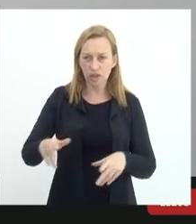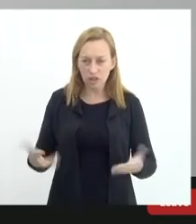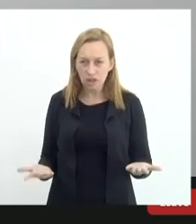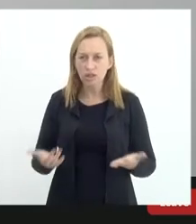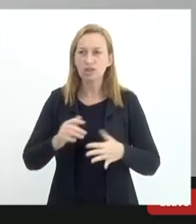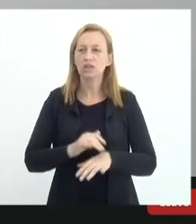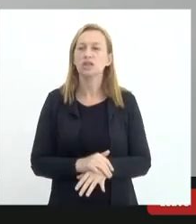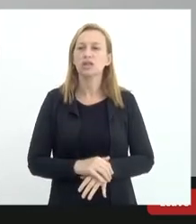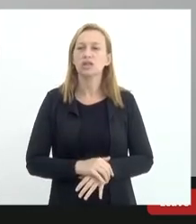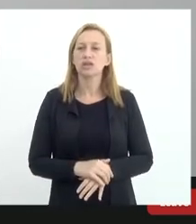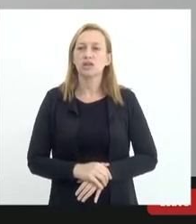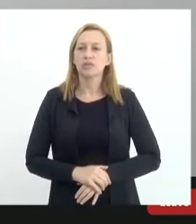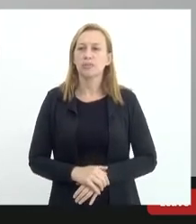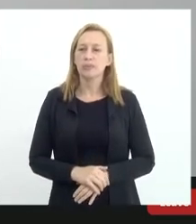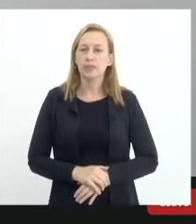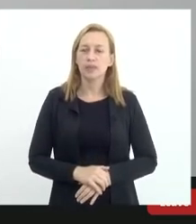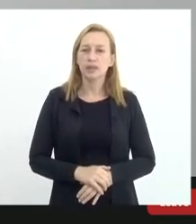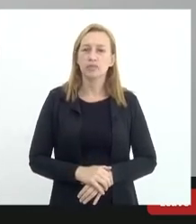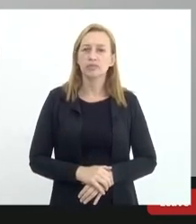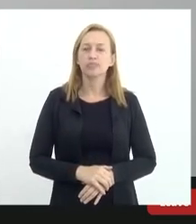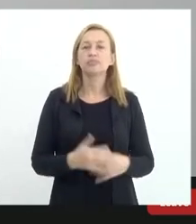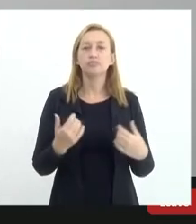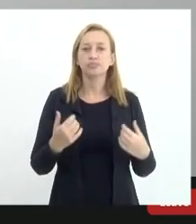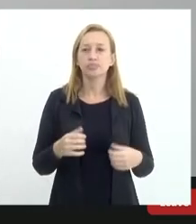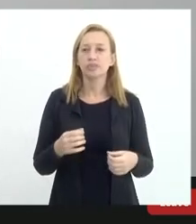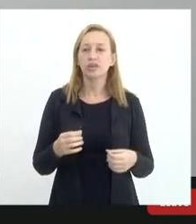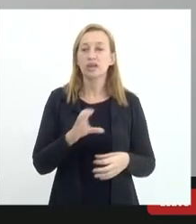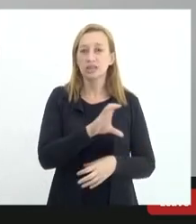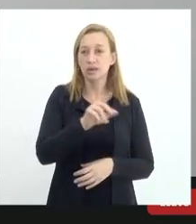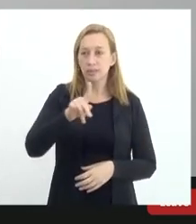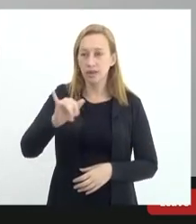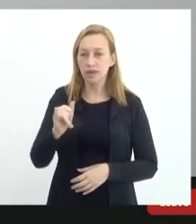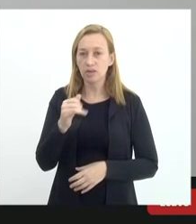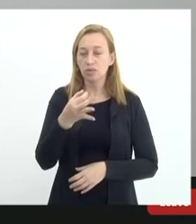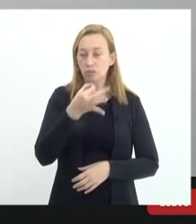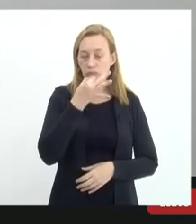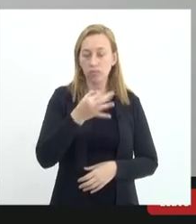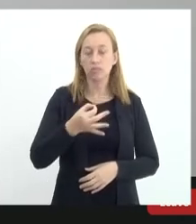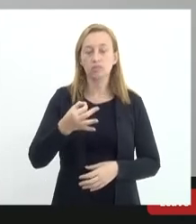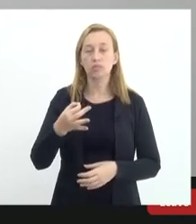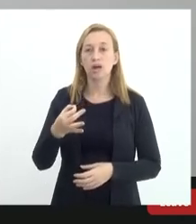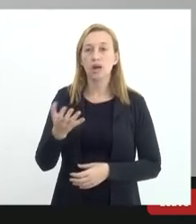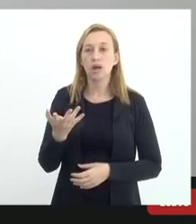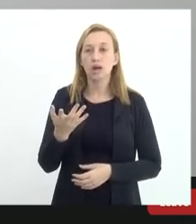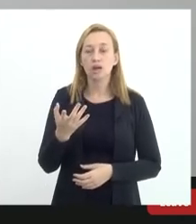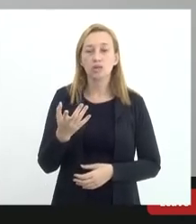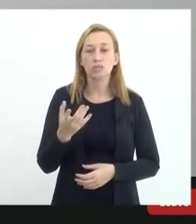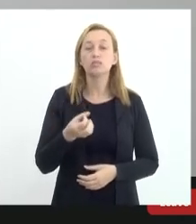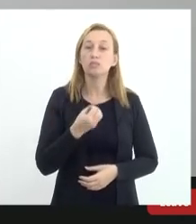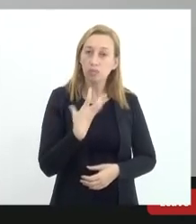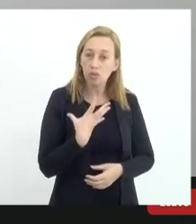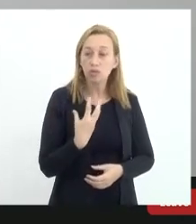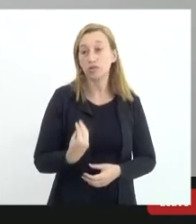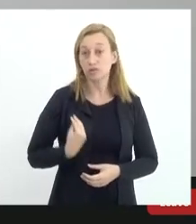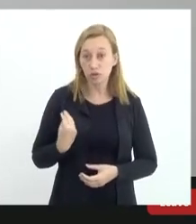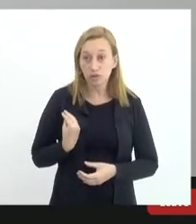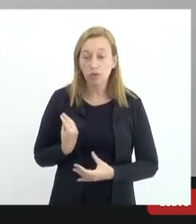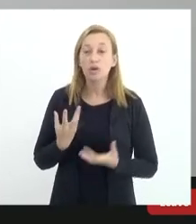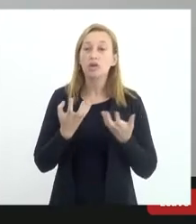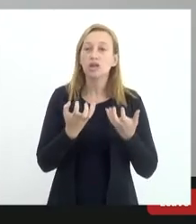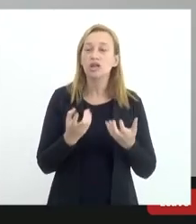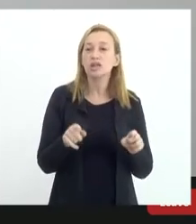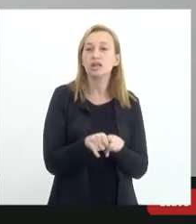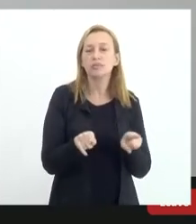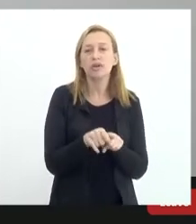e procedências tem se feito presente na CPI com depoimentos muito pulsantes e muito vivos mas eu queria